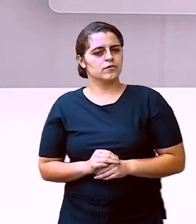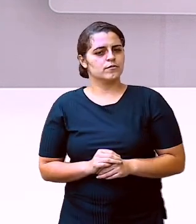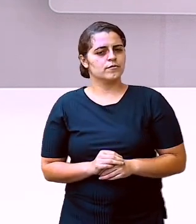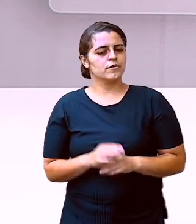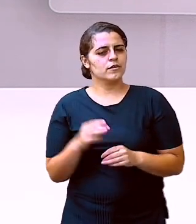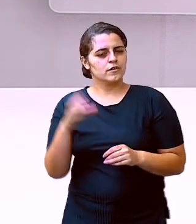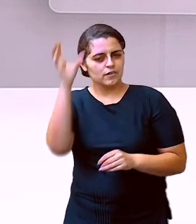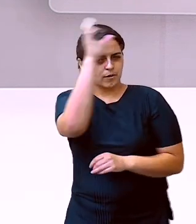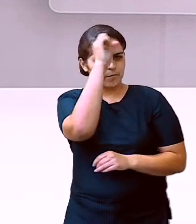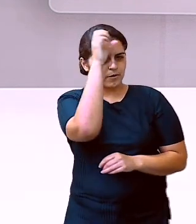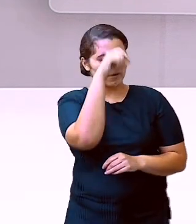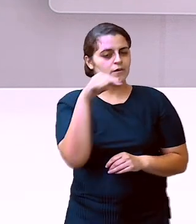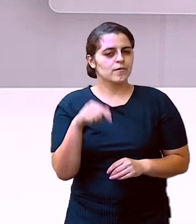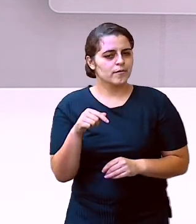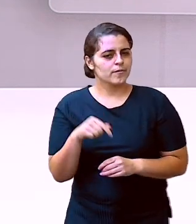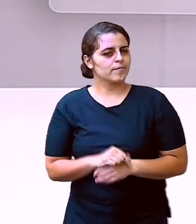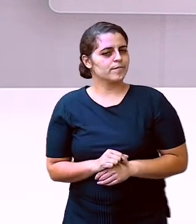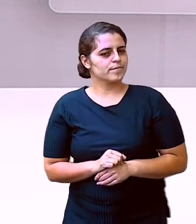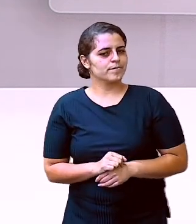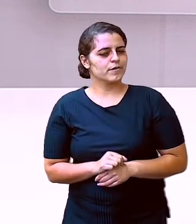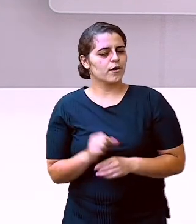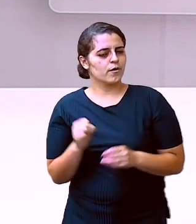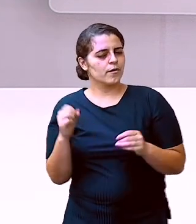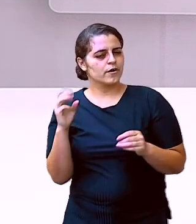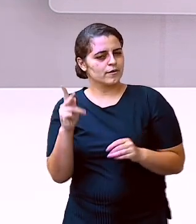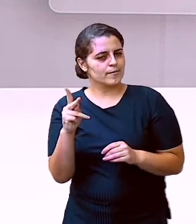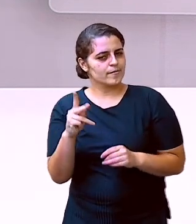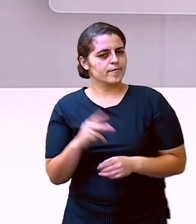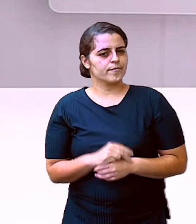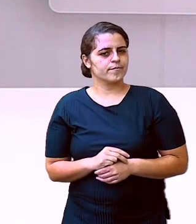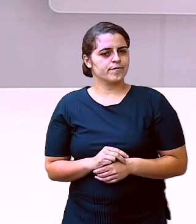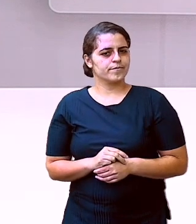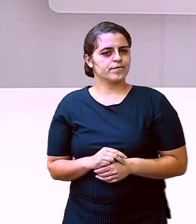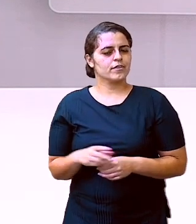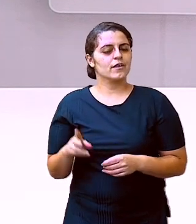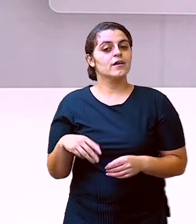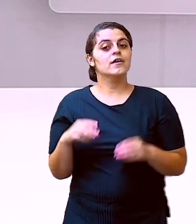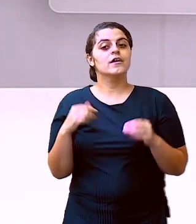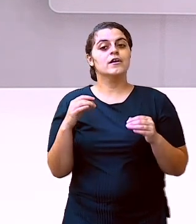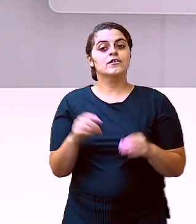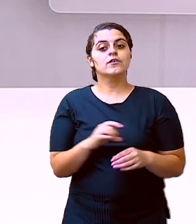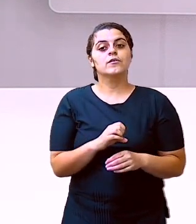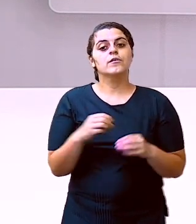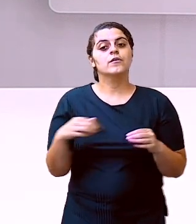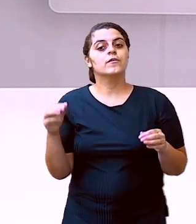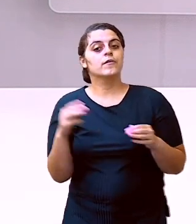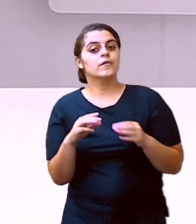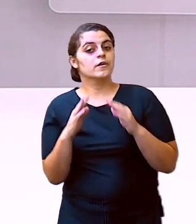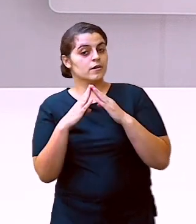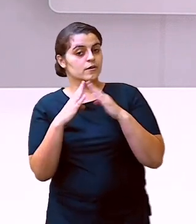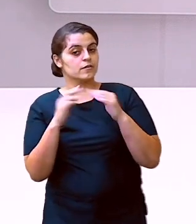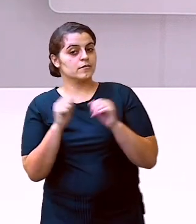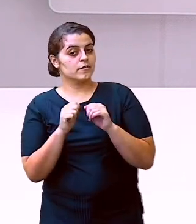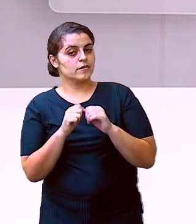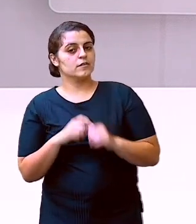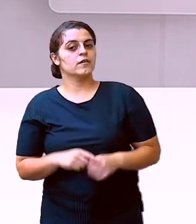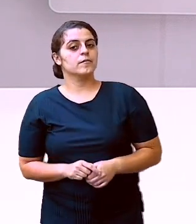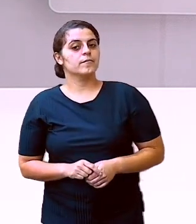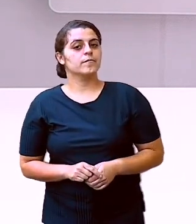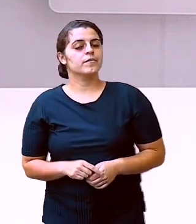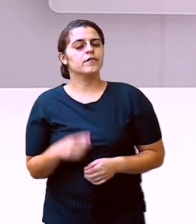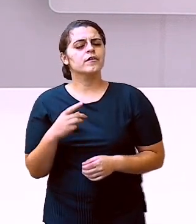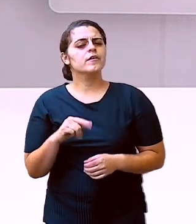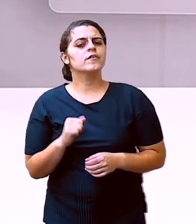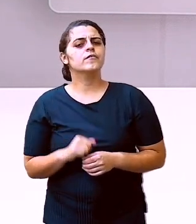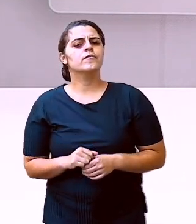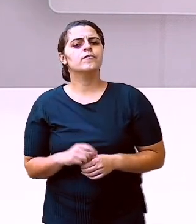passos de escrever um bilhete correto. Combinado? E é essa a tarefa de casa. E por falar em tarefa, me